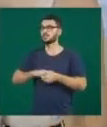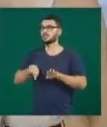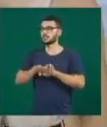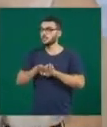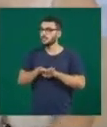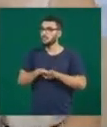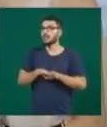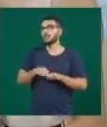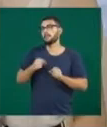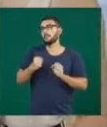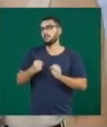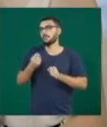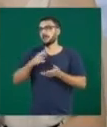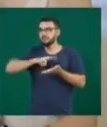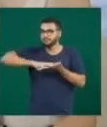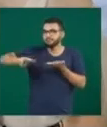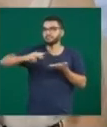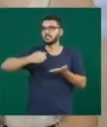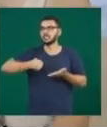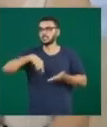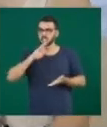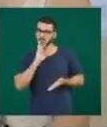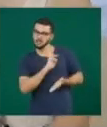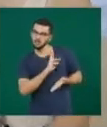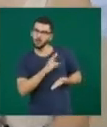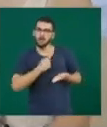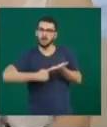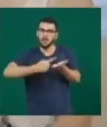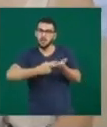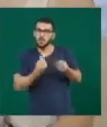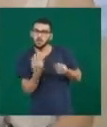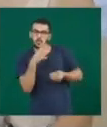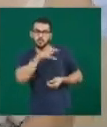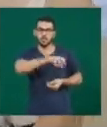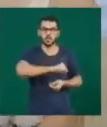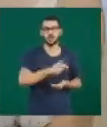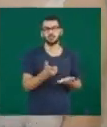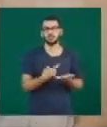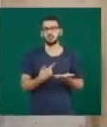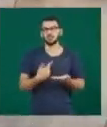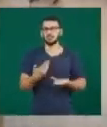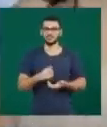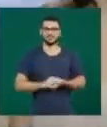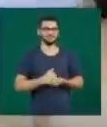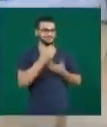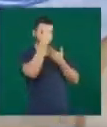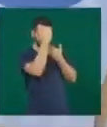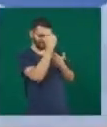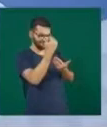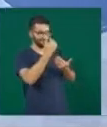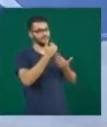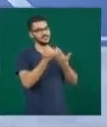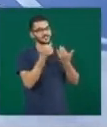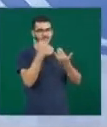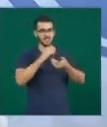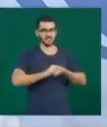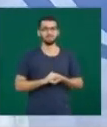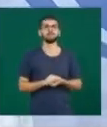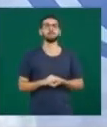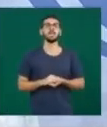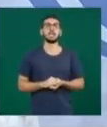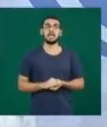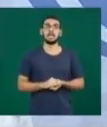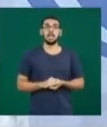responde e a gente combina como que vai pegar esses livros. Muito obrigada pelas informações, Marília. Lembrando que o